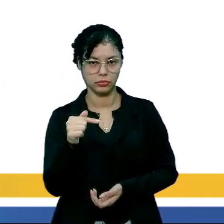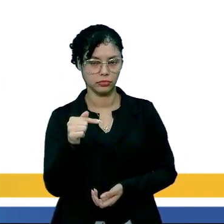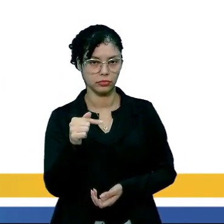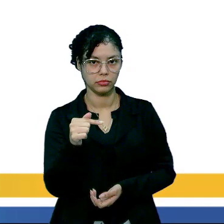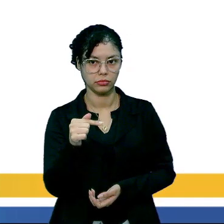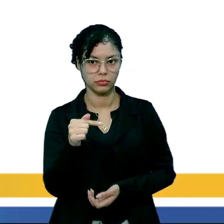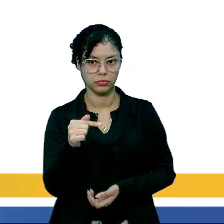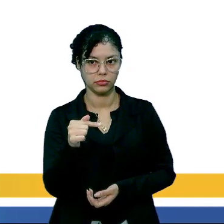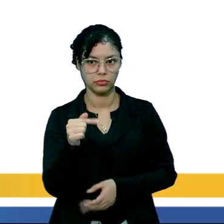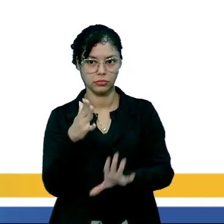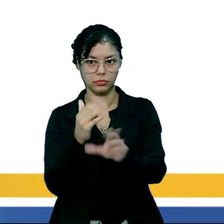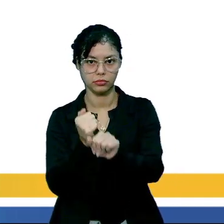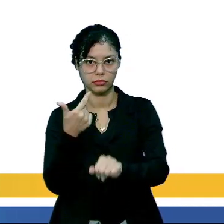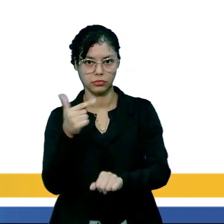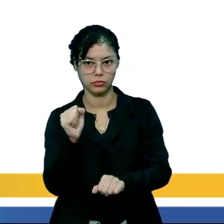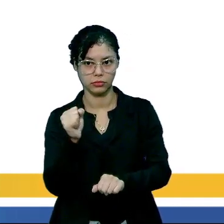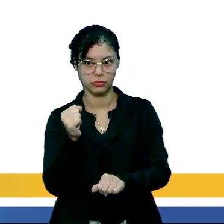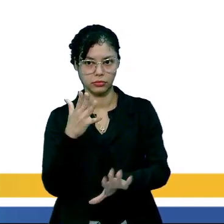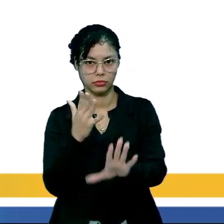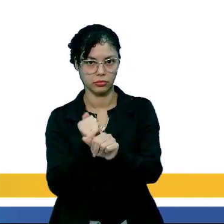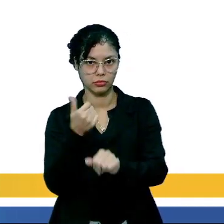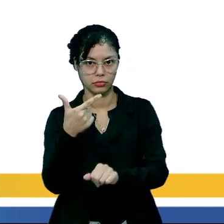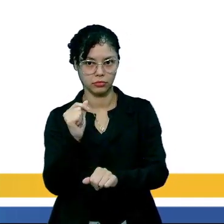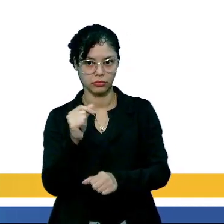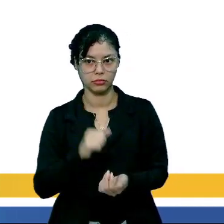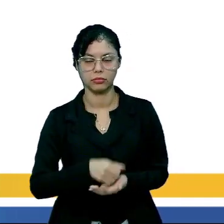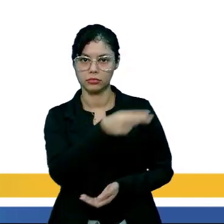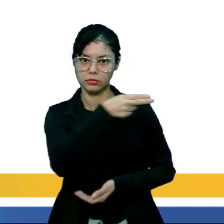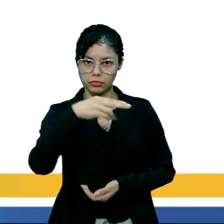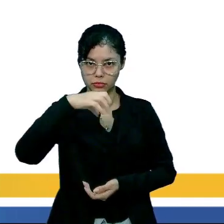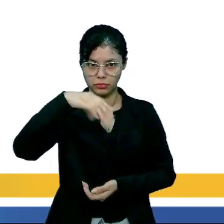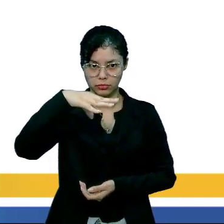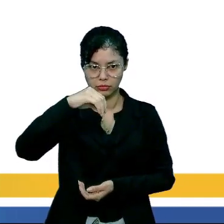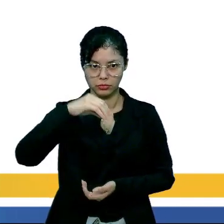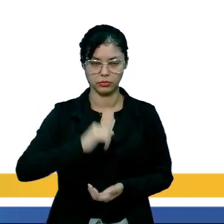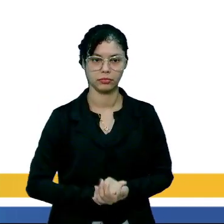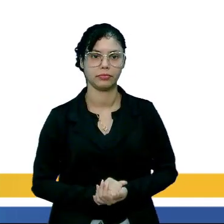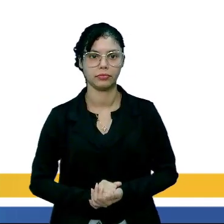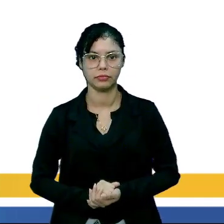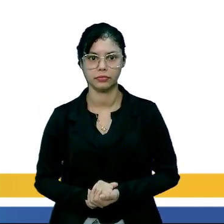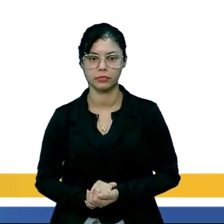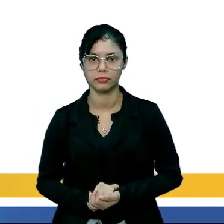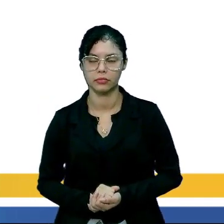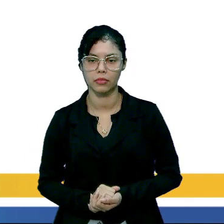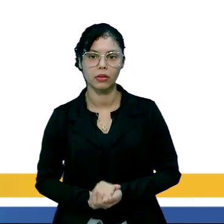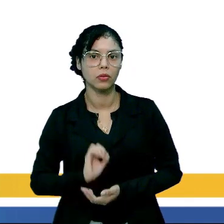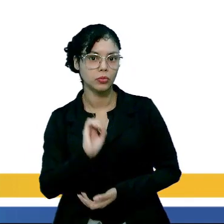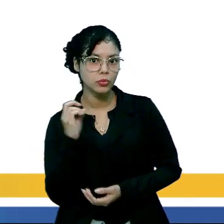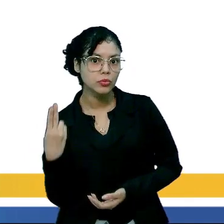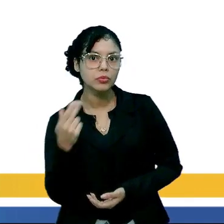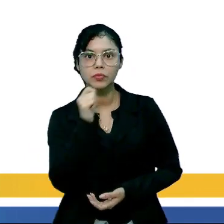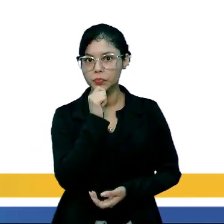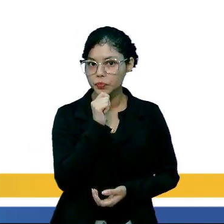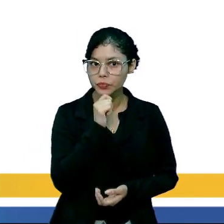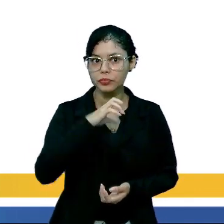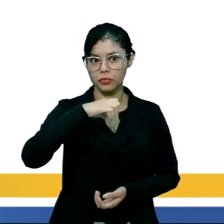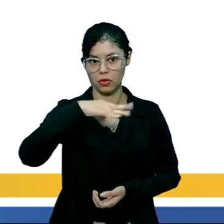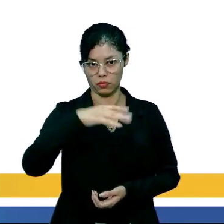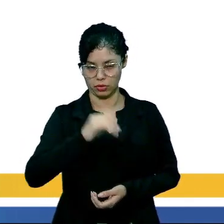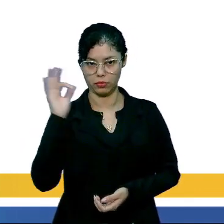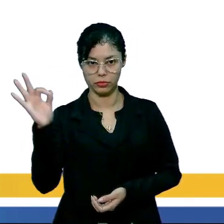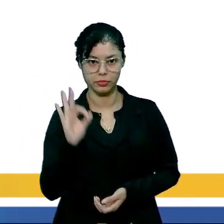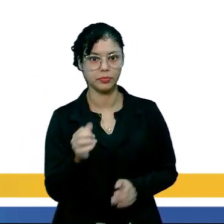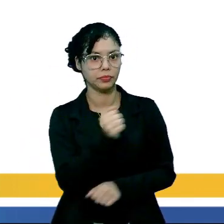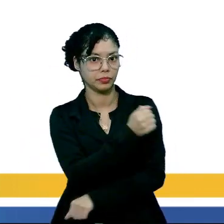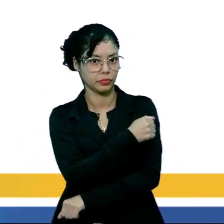mais 27, mais 28, mais 20, que é igual a 90. Ou seja, 90